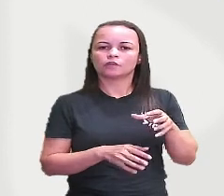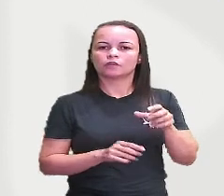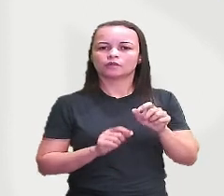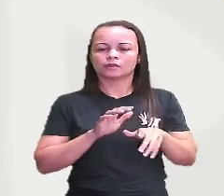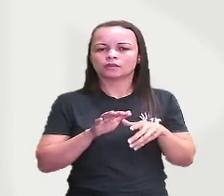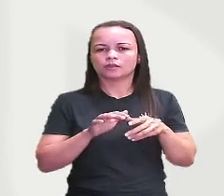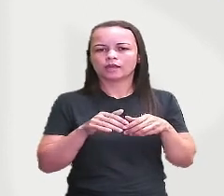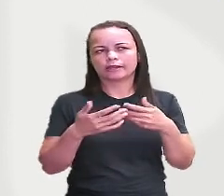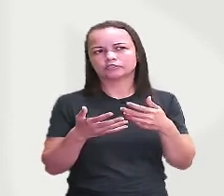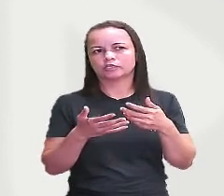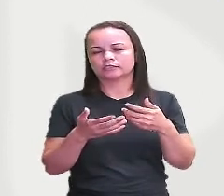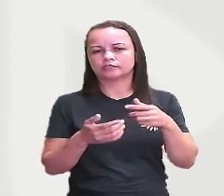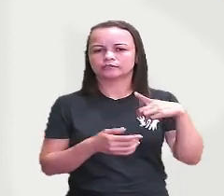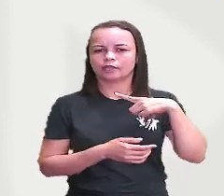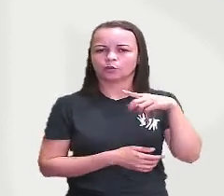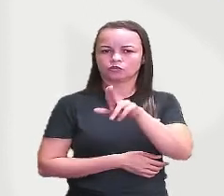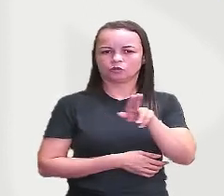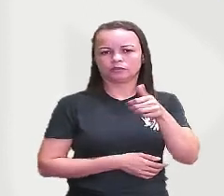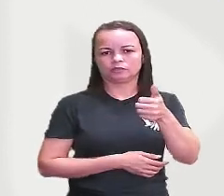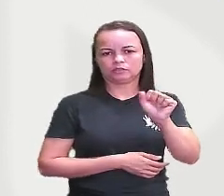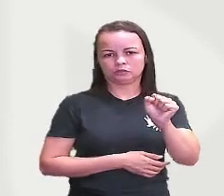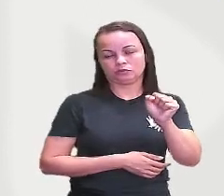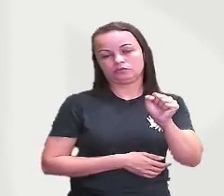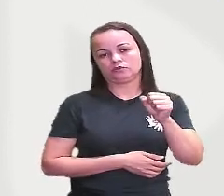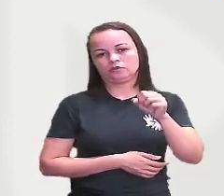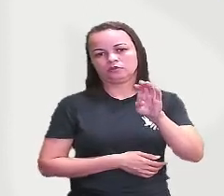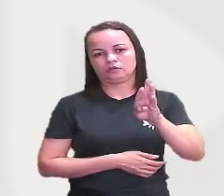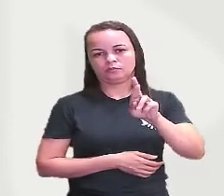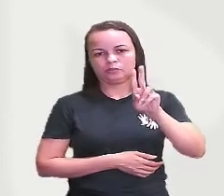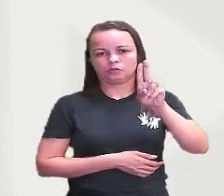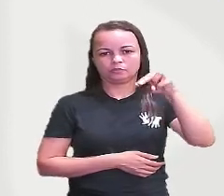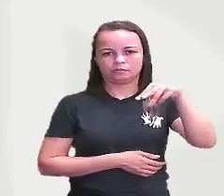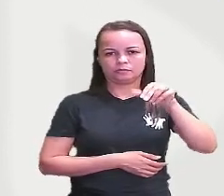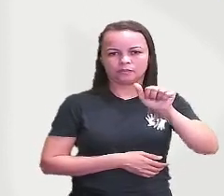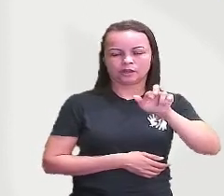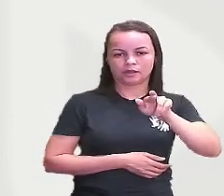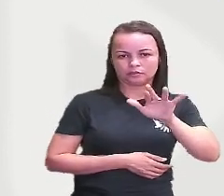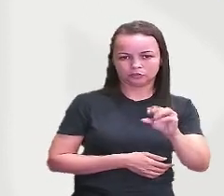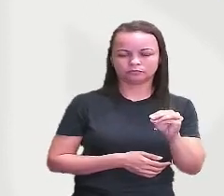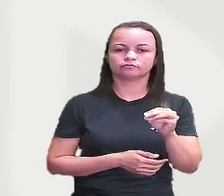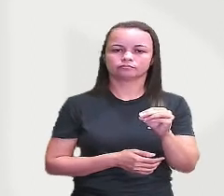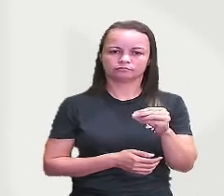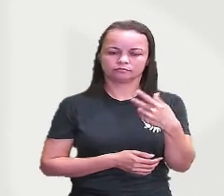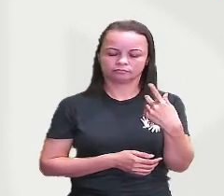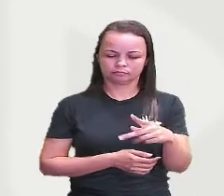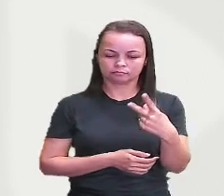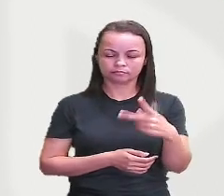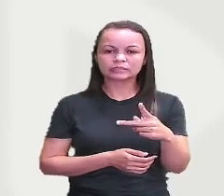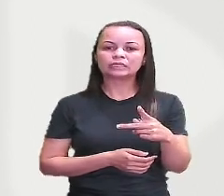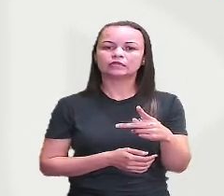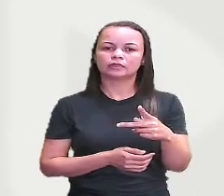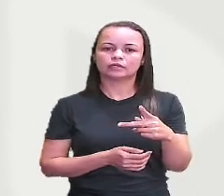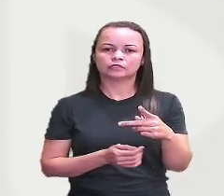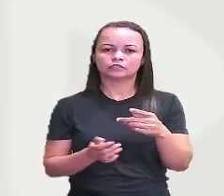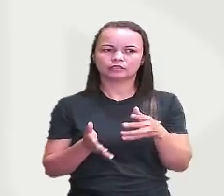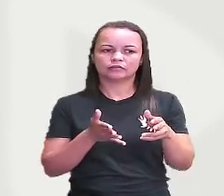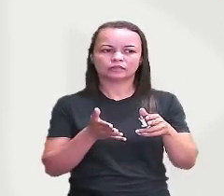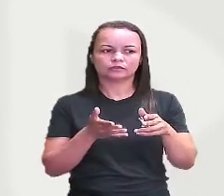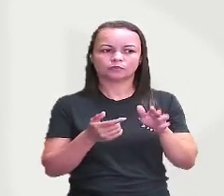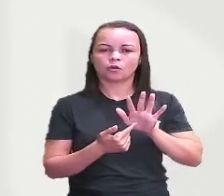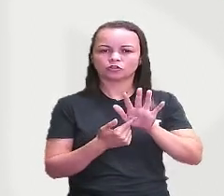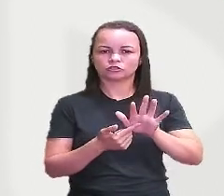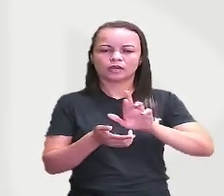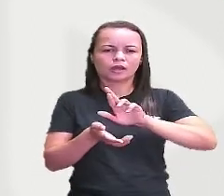chamamos do 18 de Brumário ele vai instituir novas